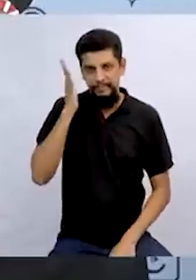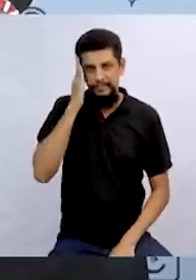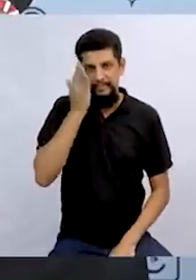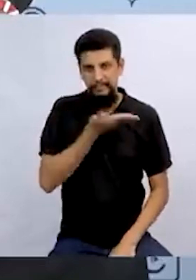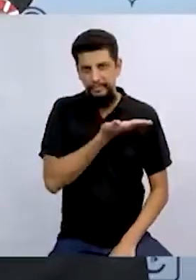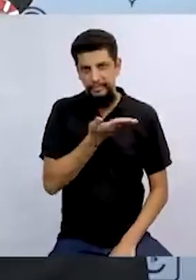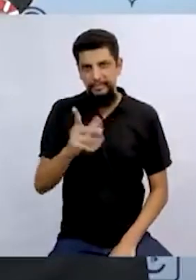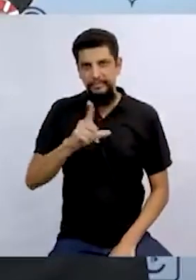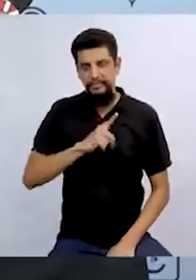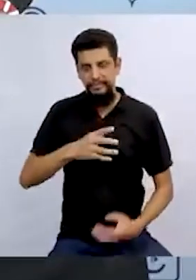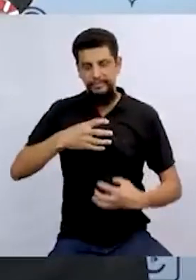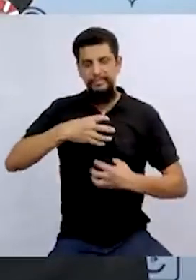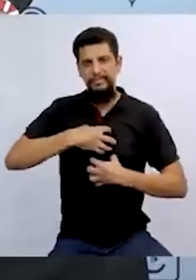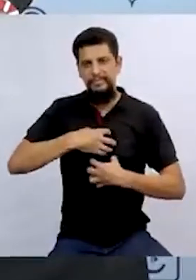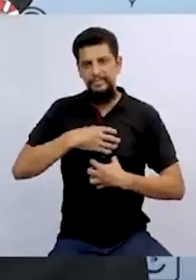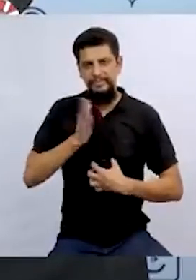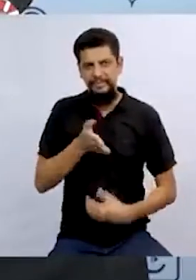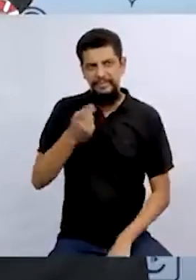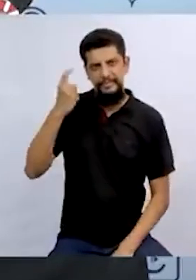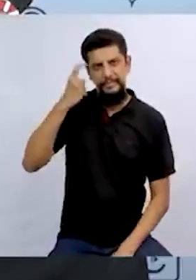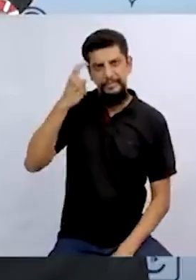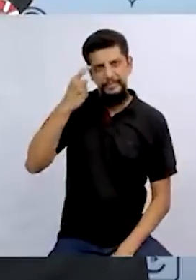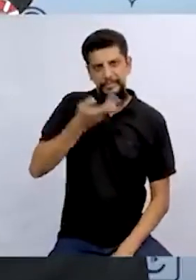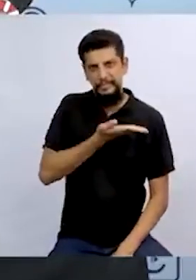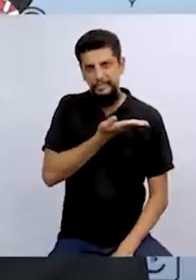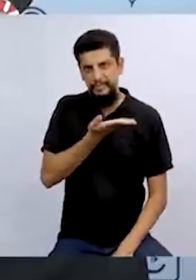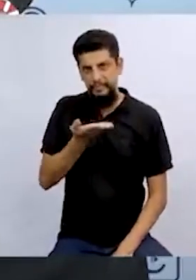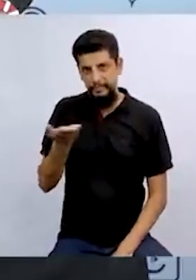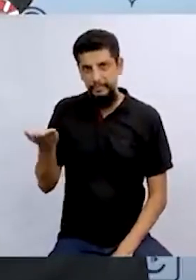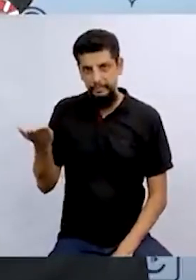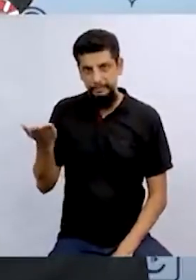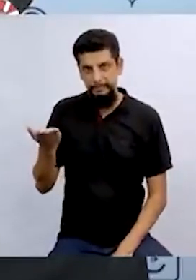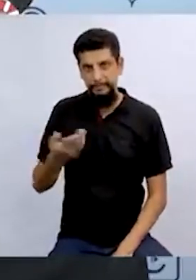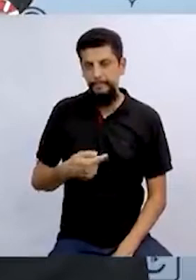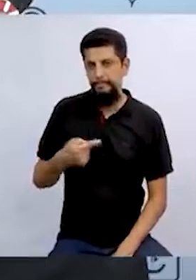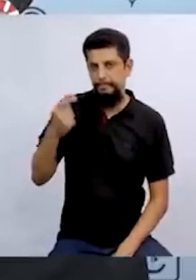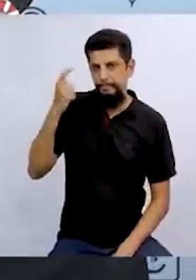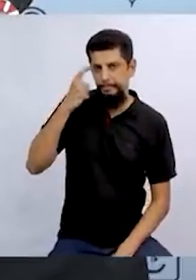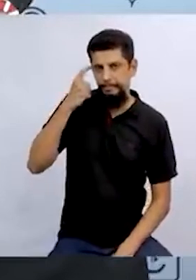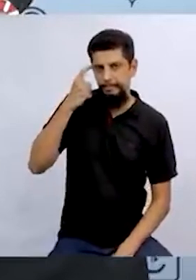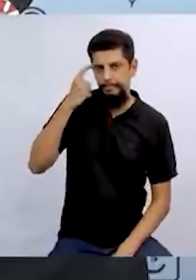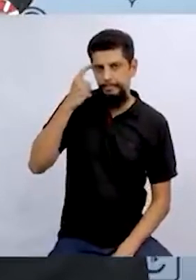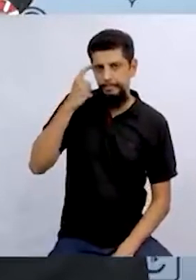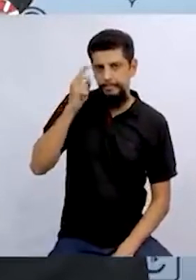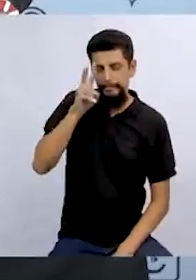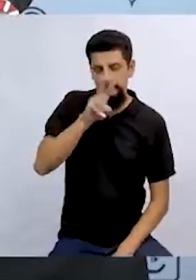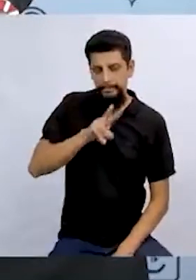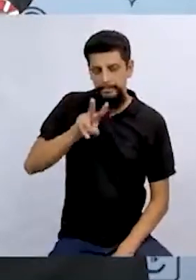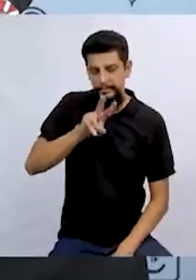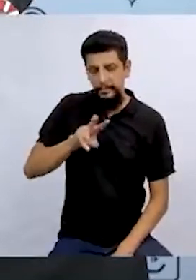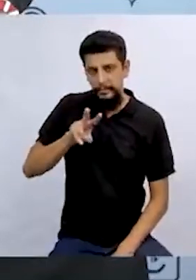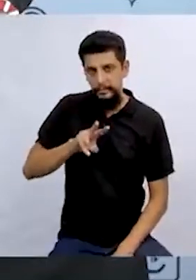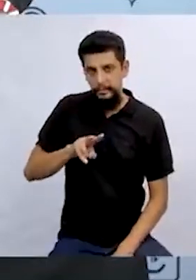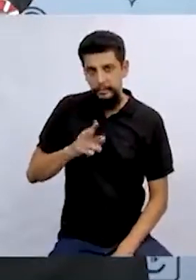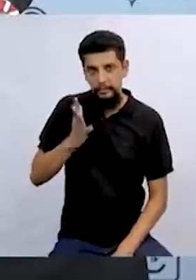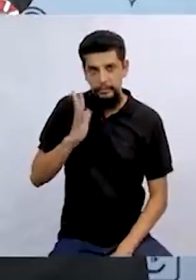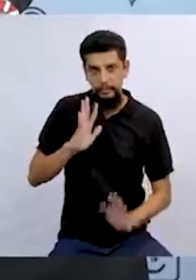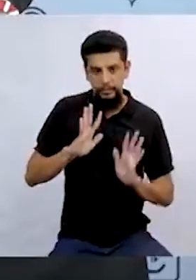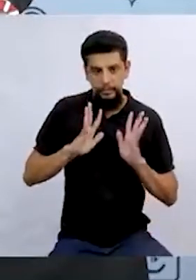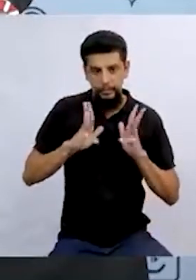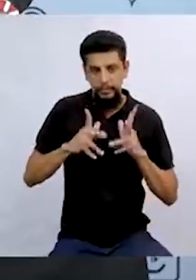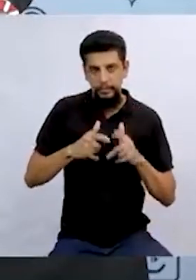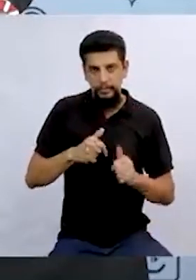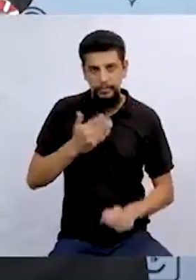sei que você também tem um jeito. Já pensou aí com você? Pensou enquanto você tava vendo todo mundo ali,